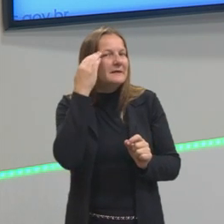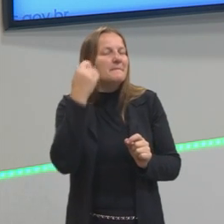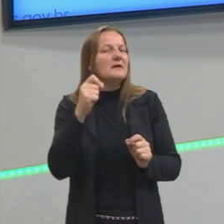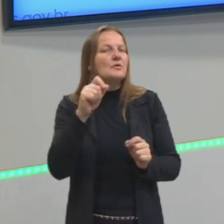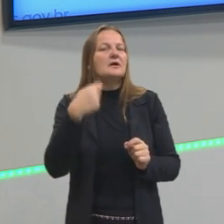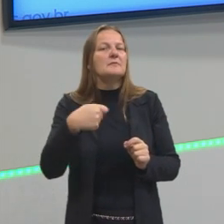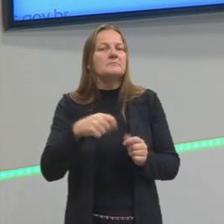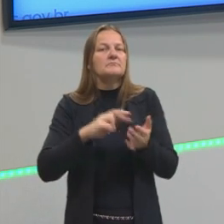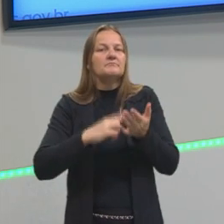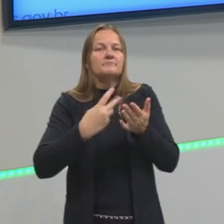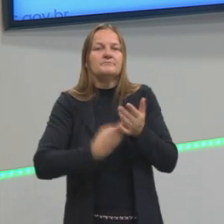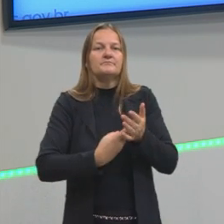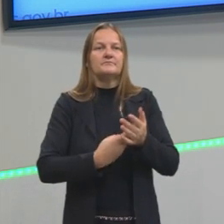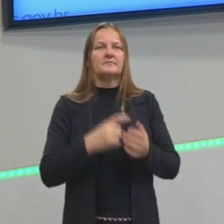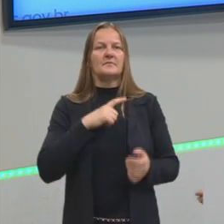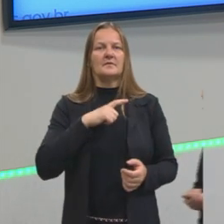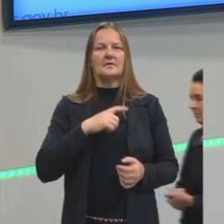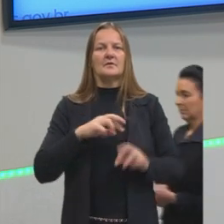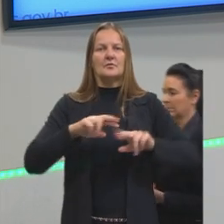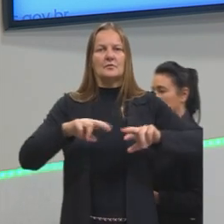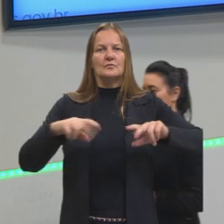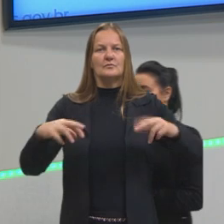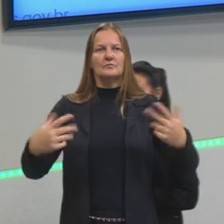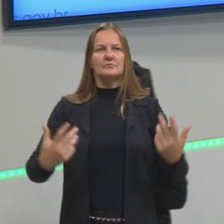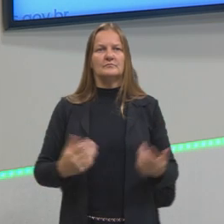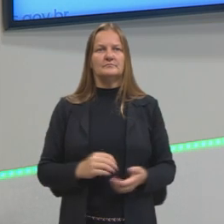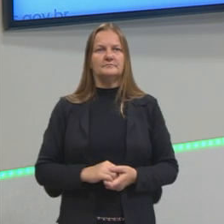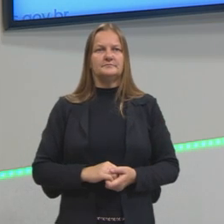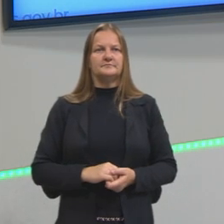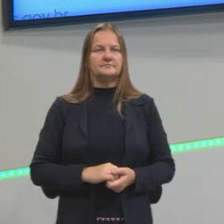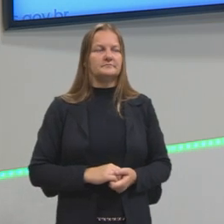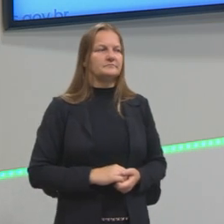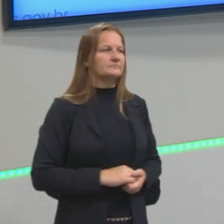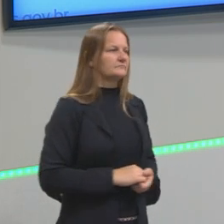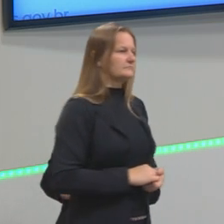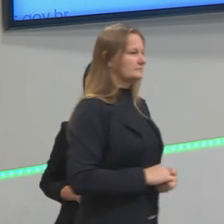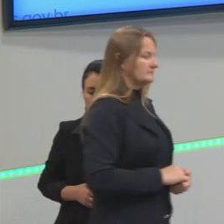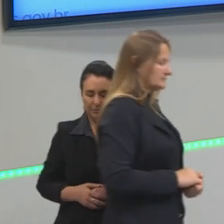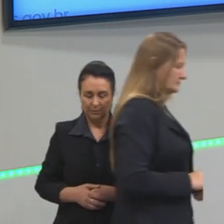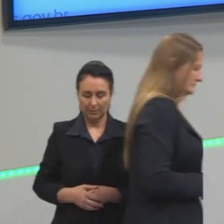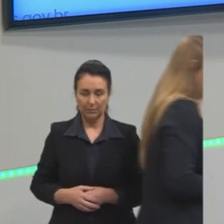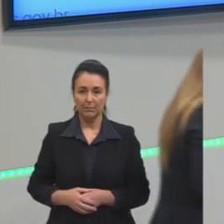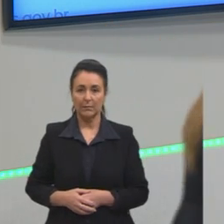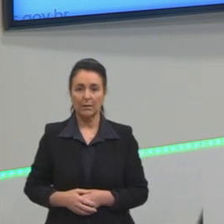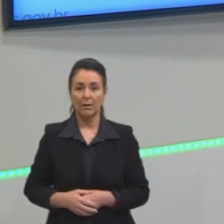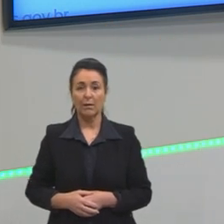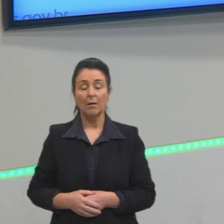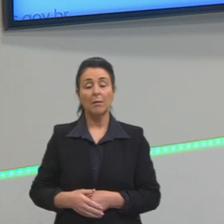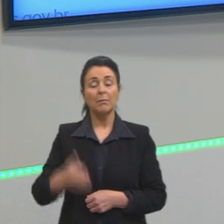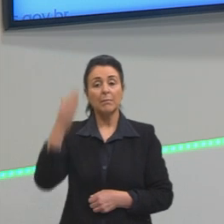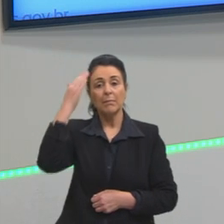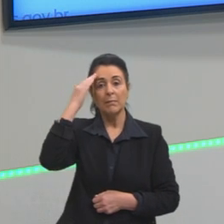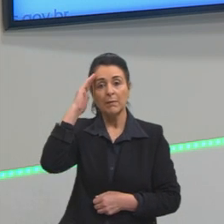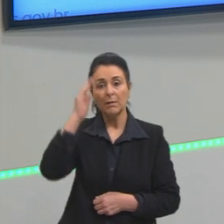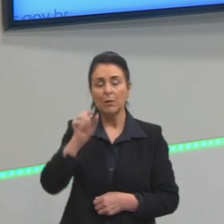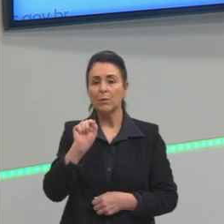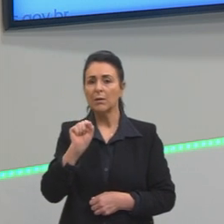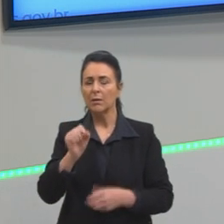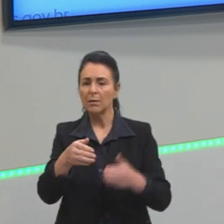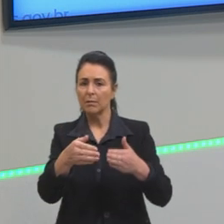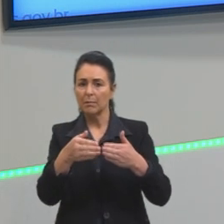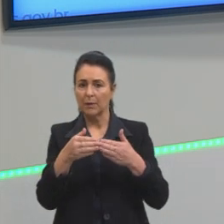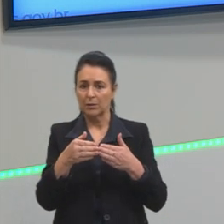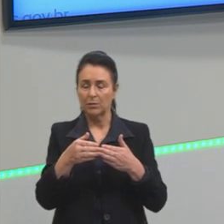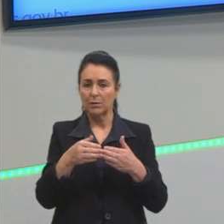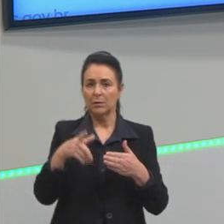significado conotativo das coisas escritas para poderem entender o que nos pede aquela questão. Então, a